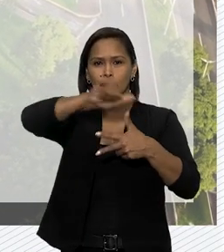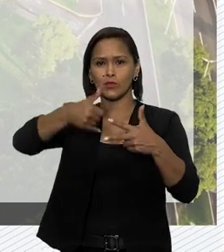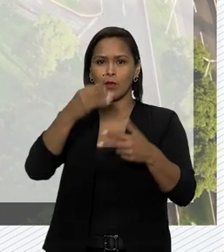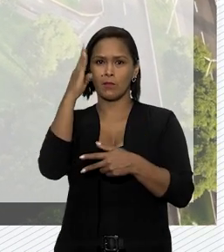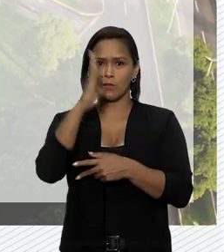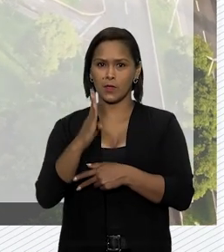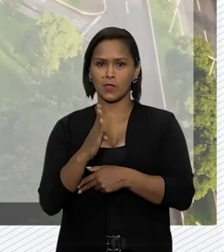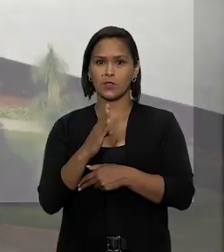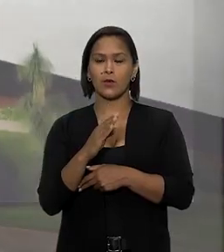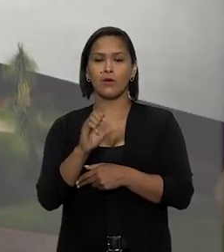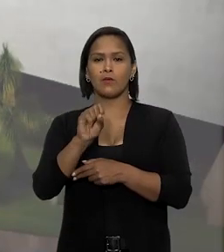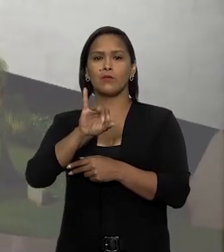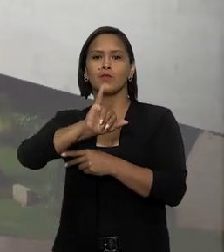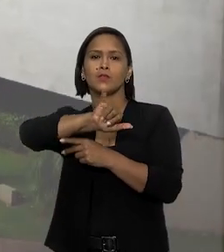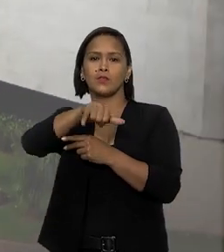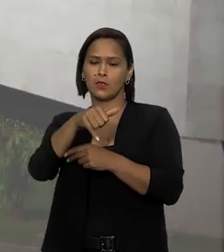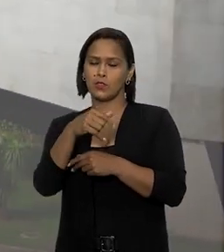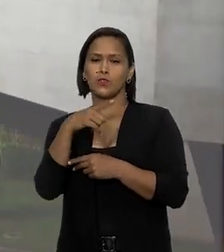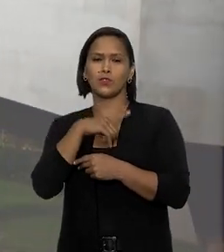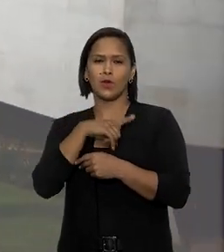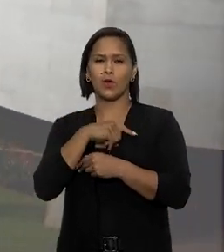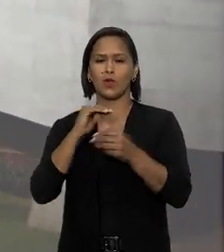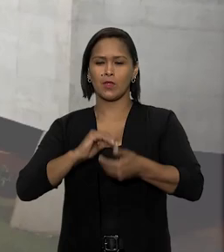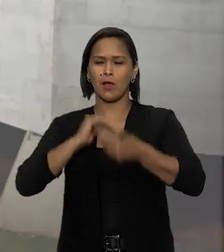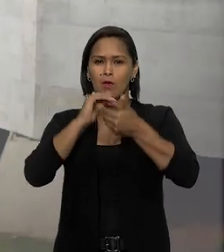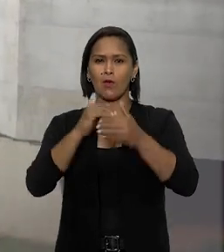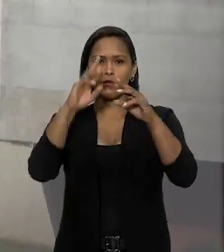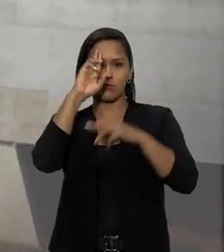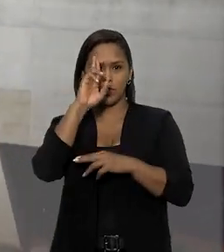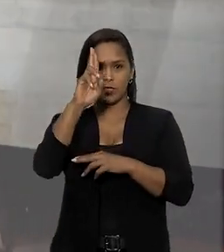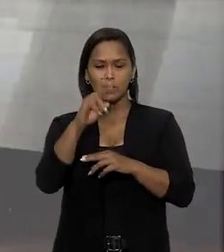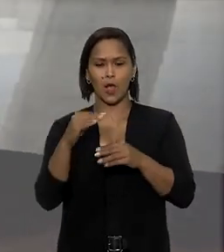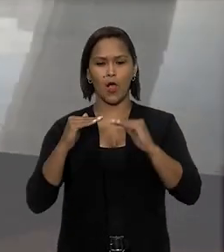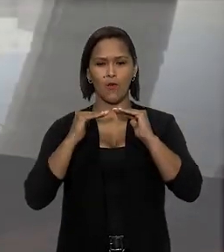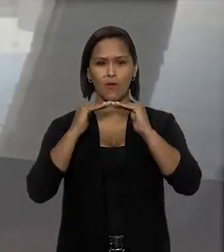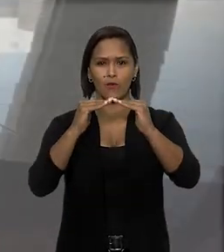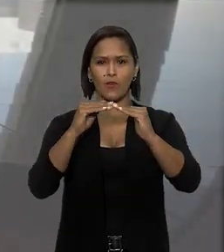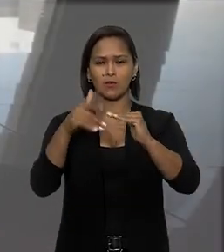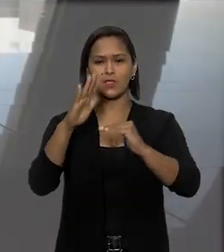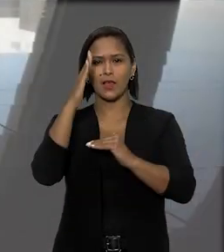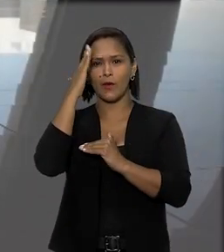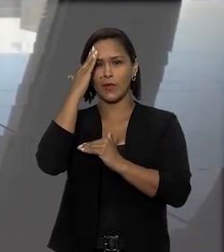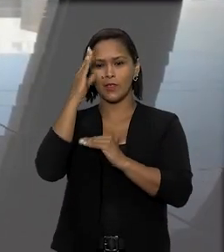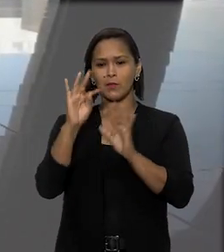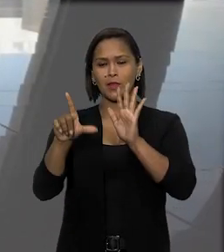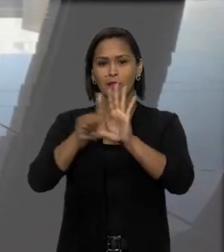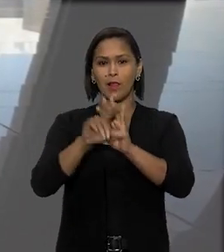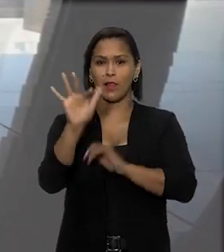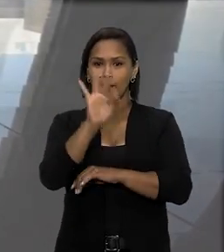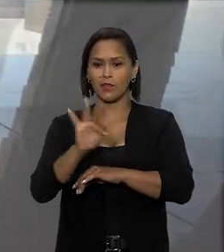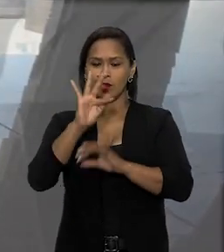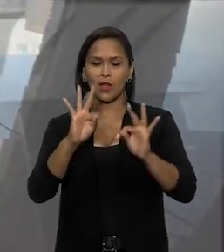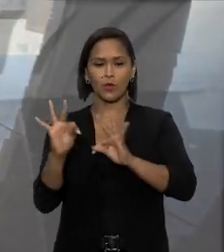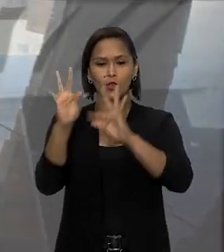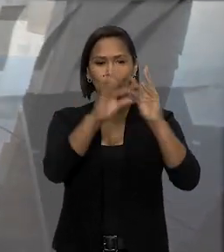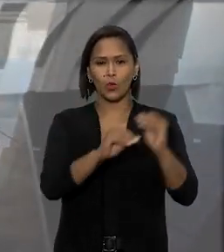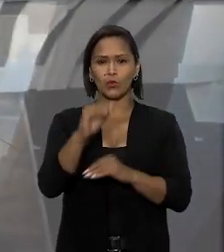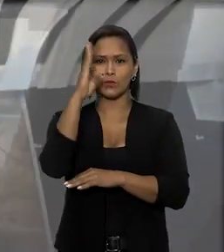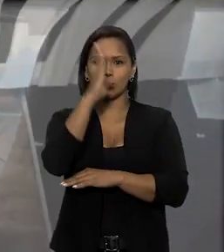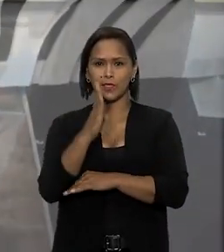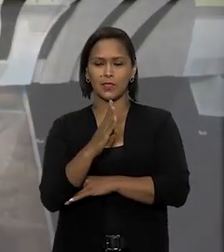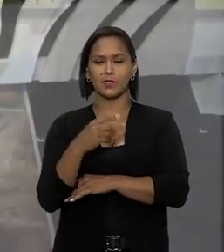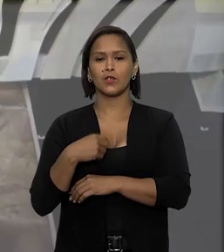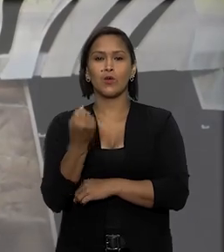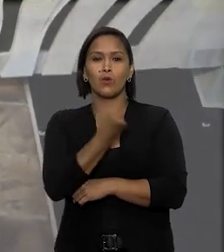brasileiro. No Superior Tribunal de Justiça, corte responsável por uniformizar a interpretação da lei federal em todo o país,